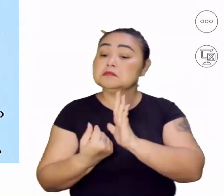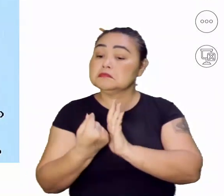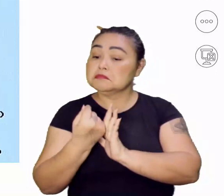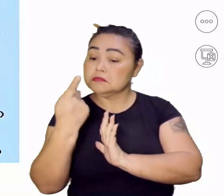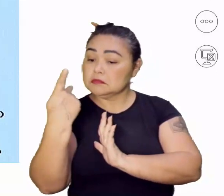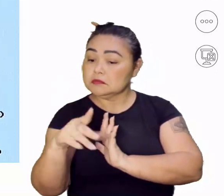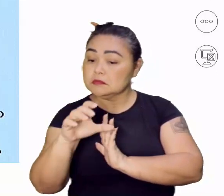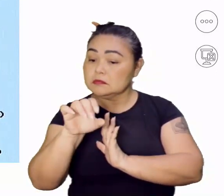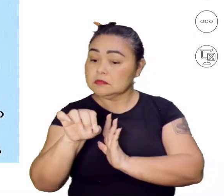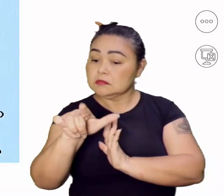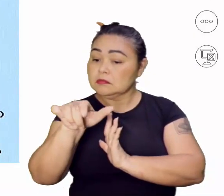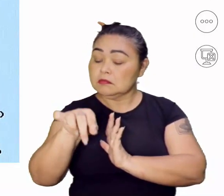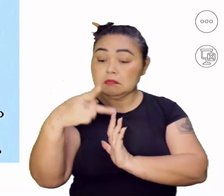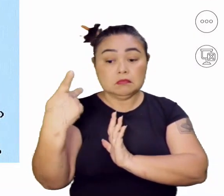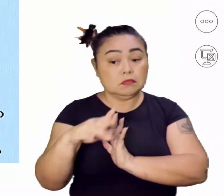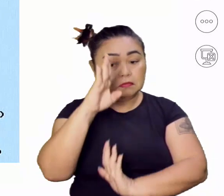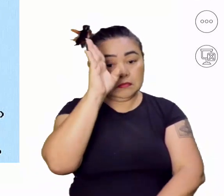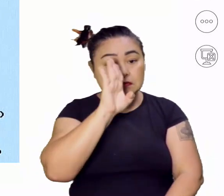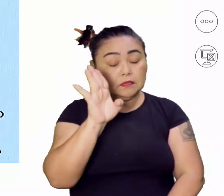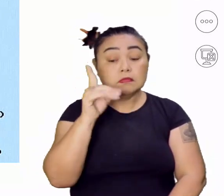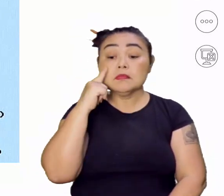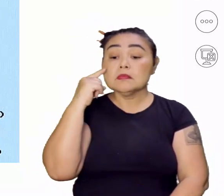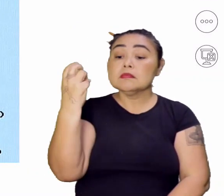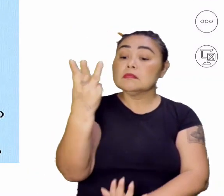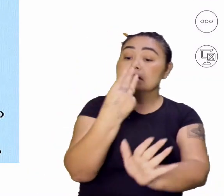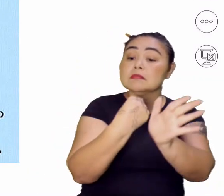Olha aí, ó, esse mapa.